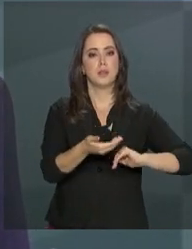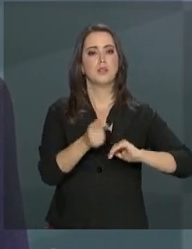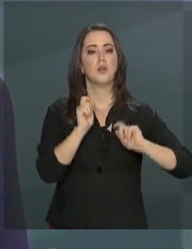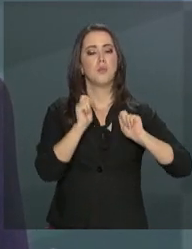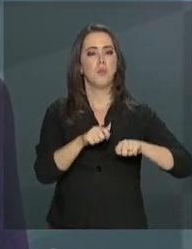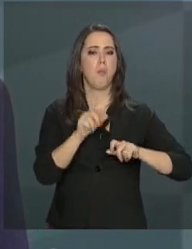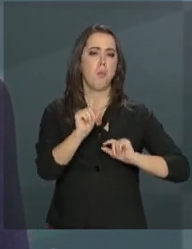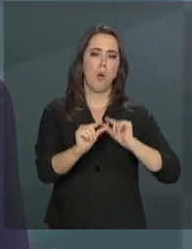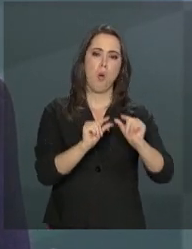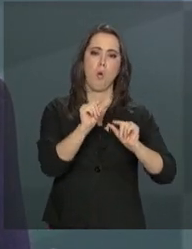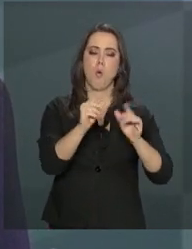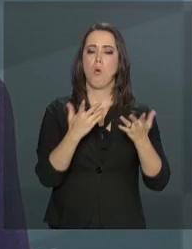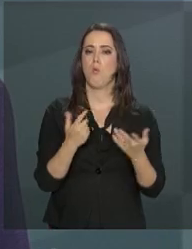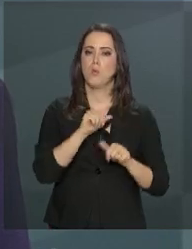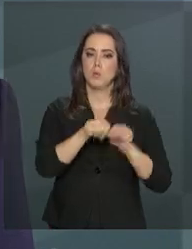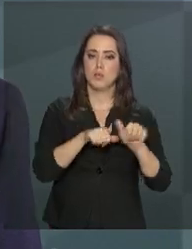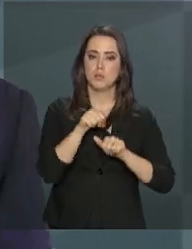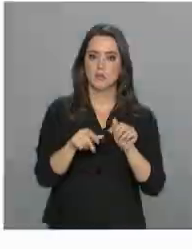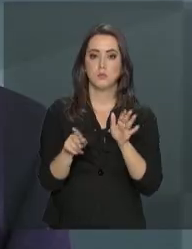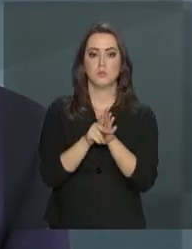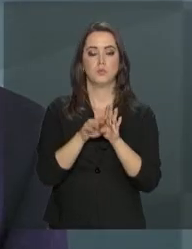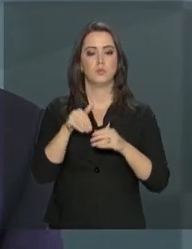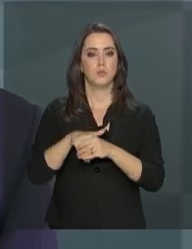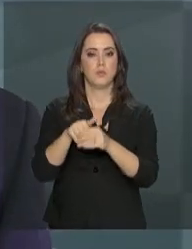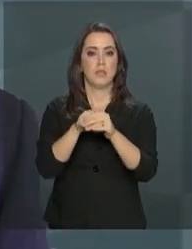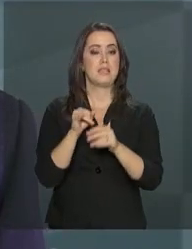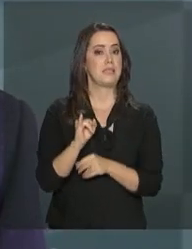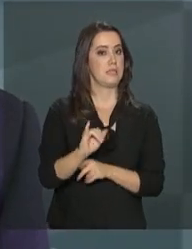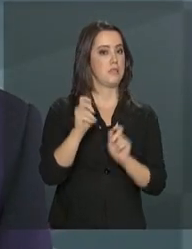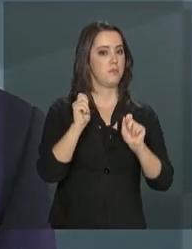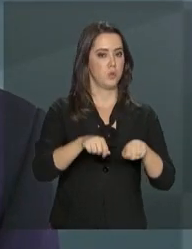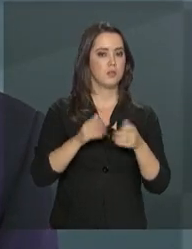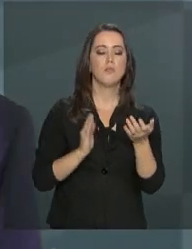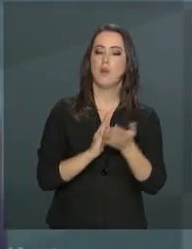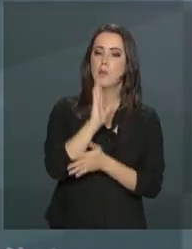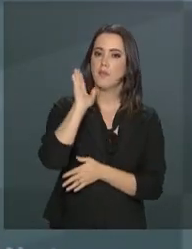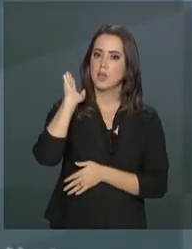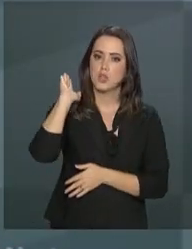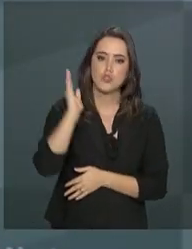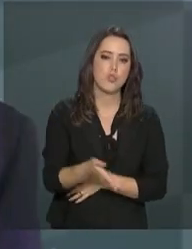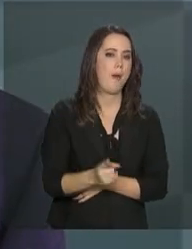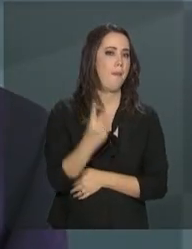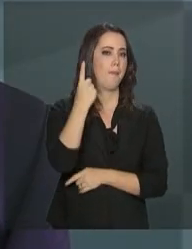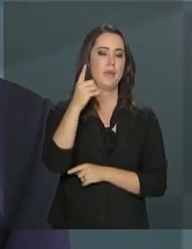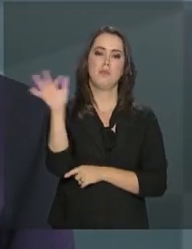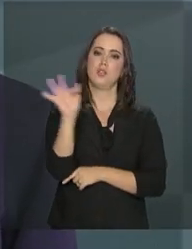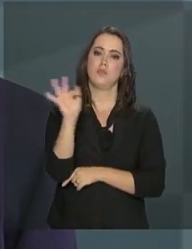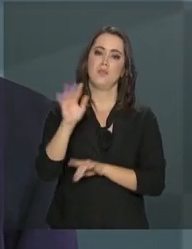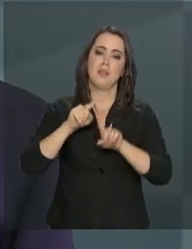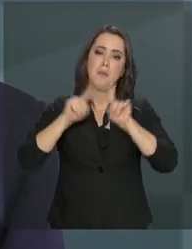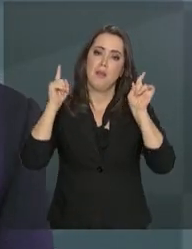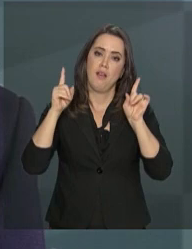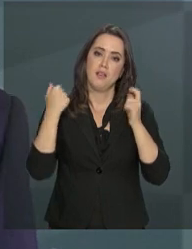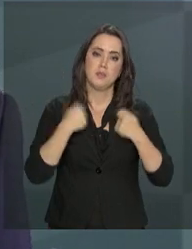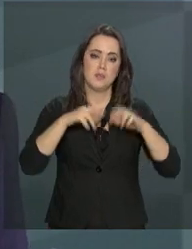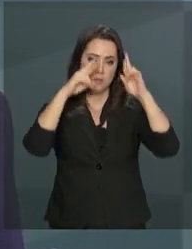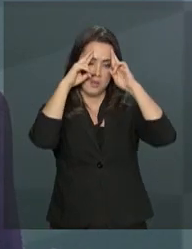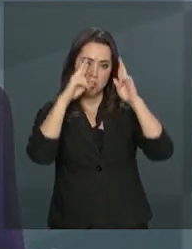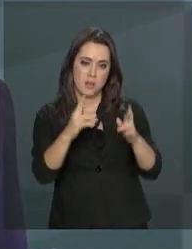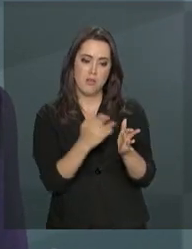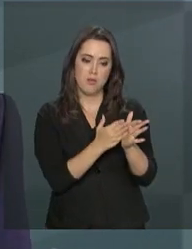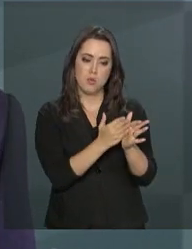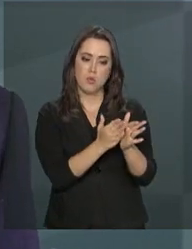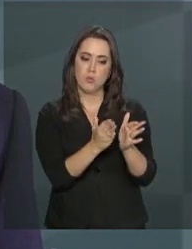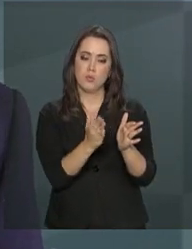pouca coisa seria alterada para a sua votação. Se fosse possível, aprovaria logo no dia 1º de fevereiro. Nós temos que respeitar,